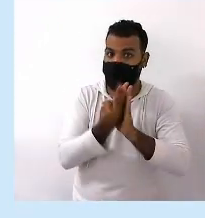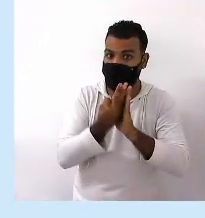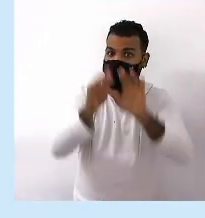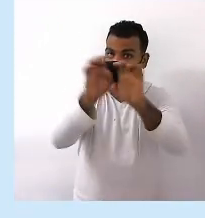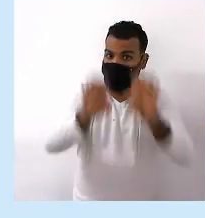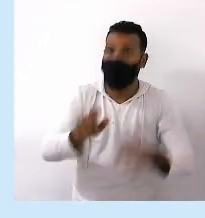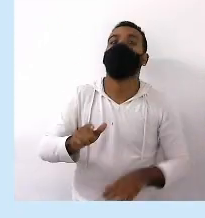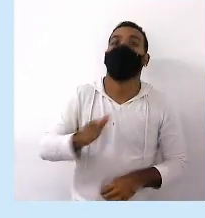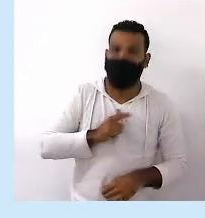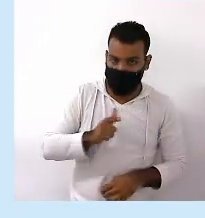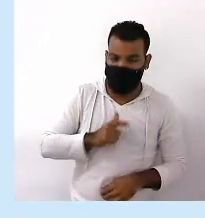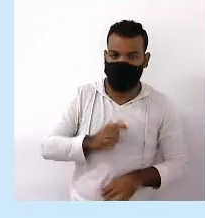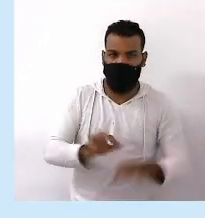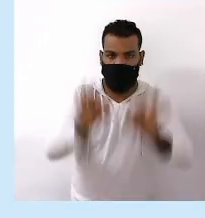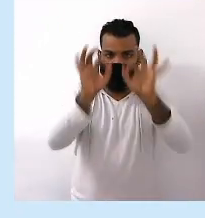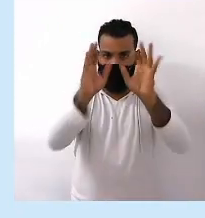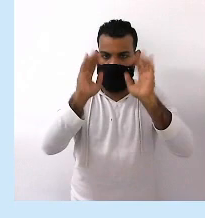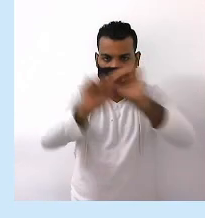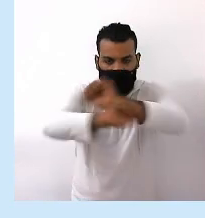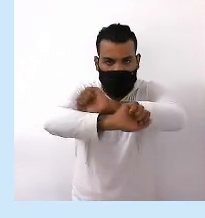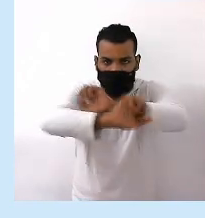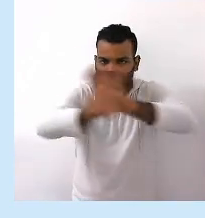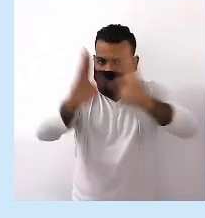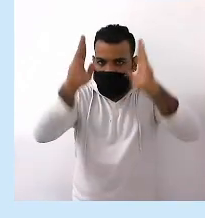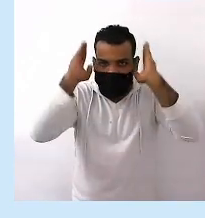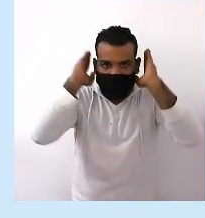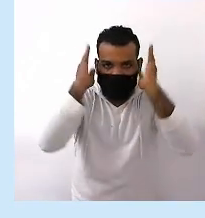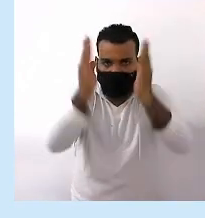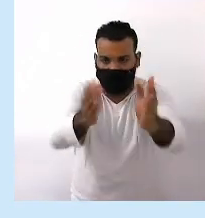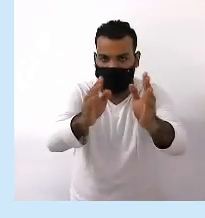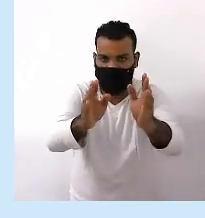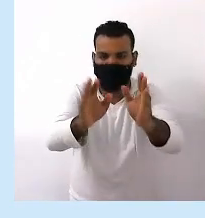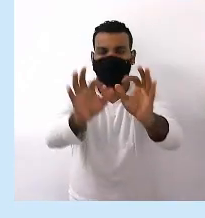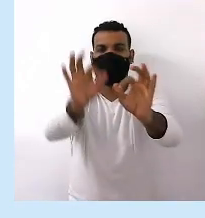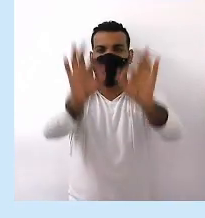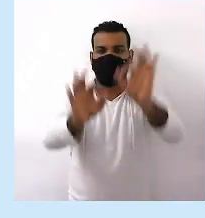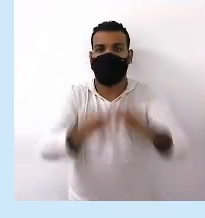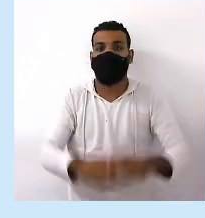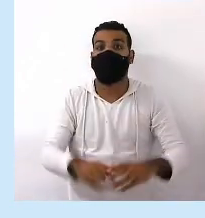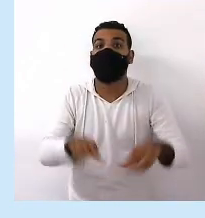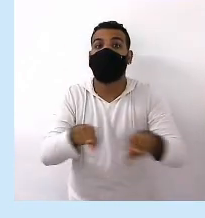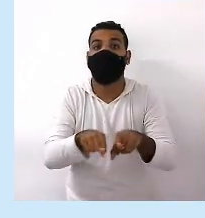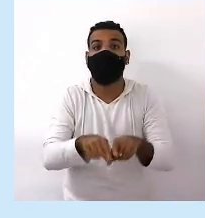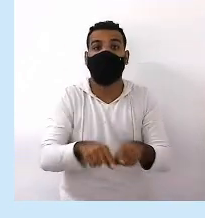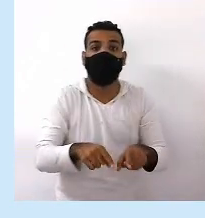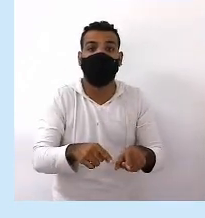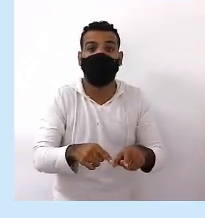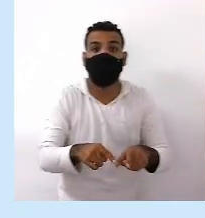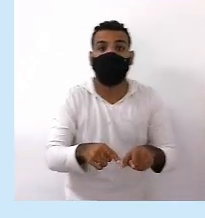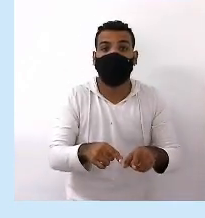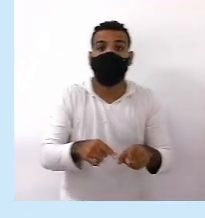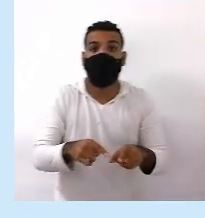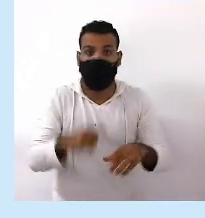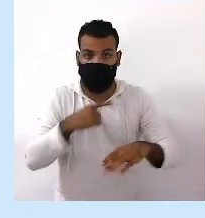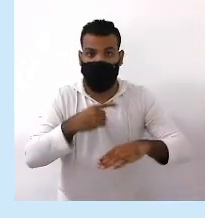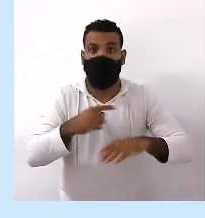Objetiva Clara Muito bem escrita E acima de tudo Há uma formalidade Se